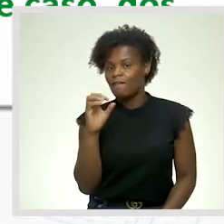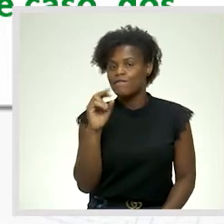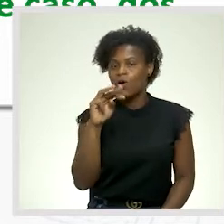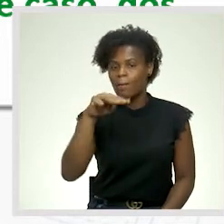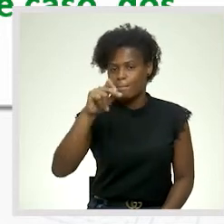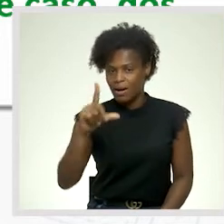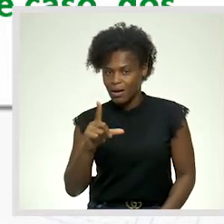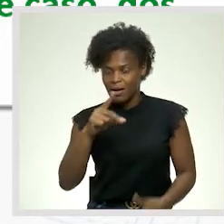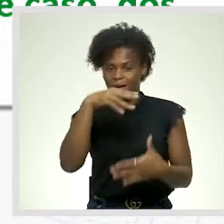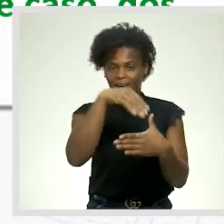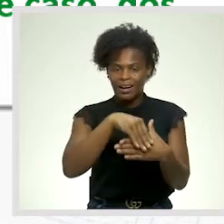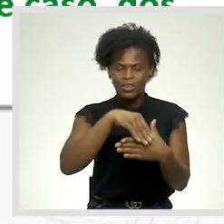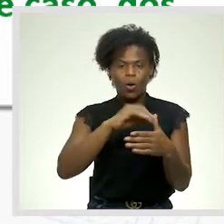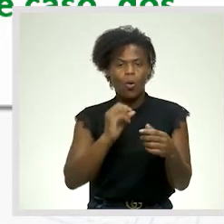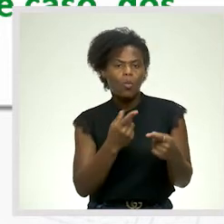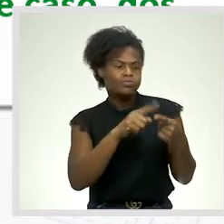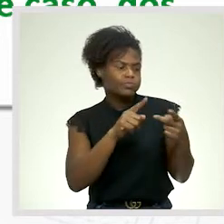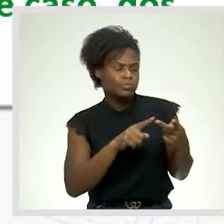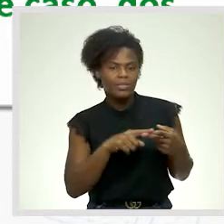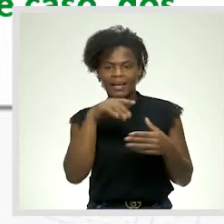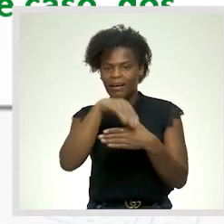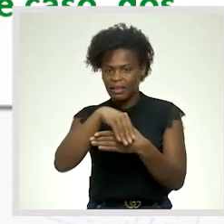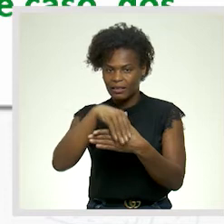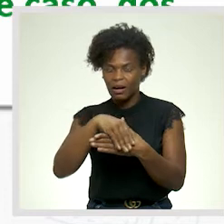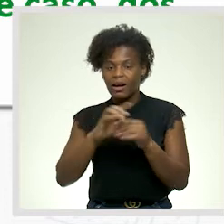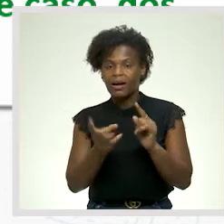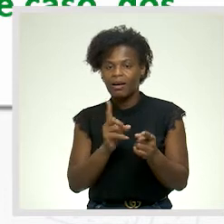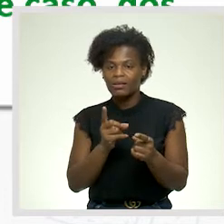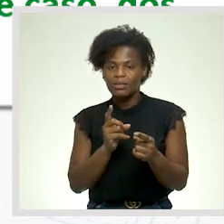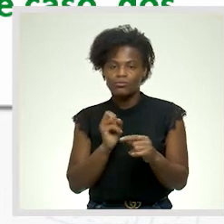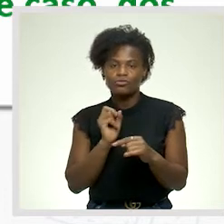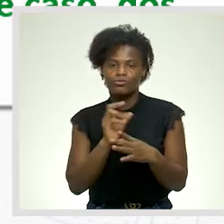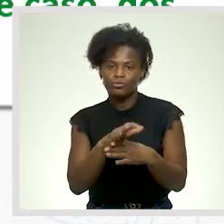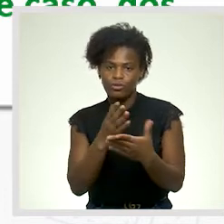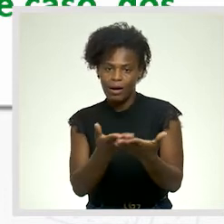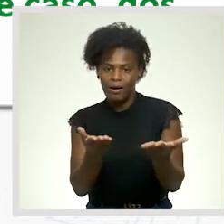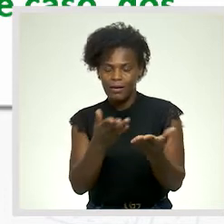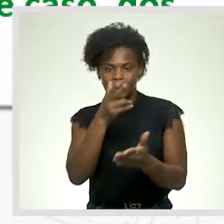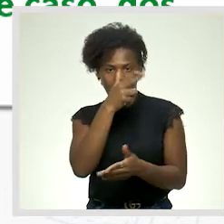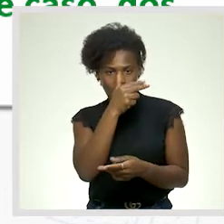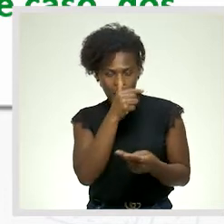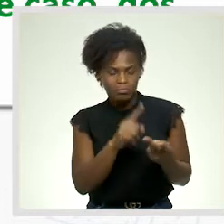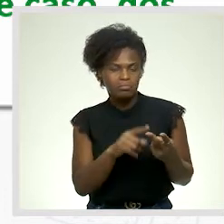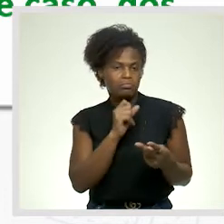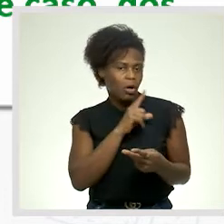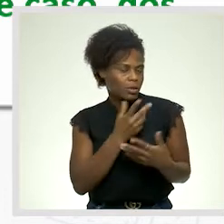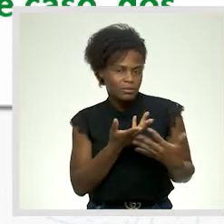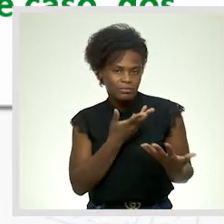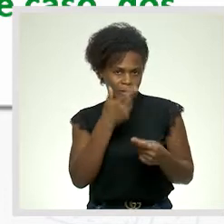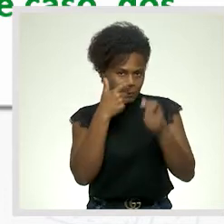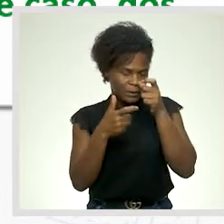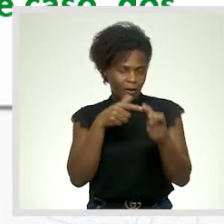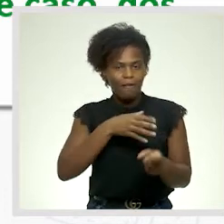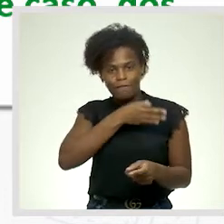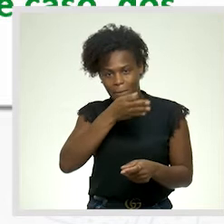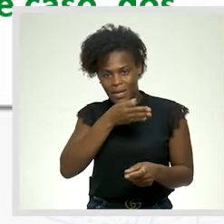cartas, ou tipo de cartas, que se dirigem aos namorados, pode ser a um alimento da